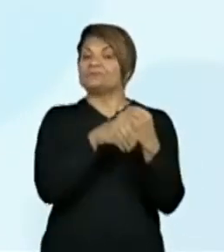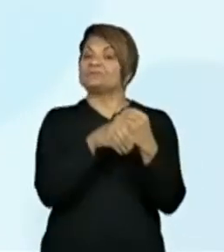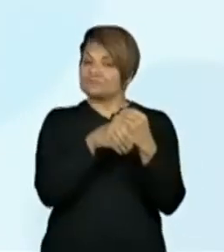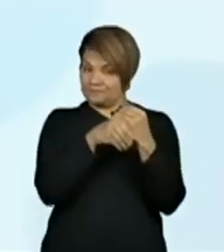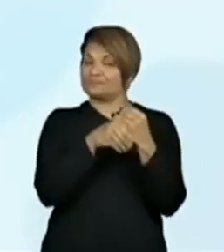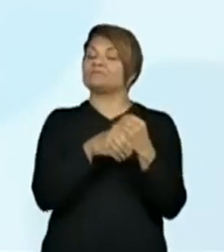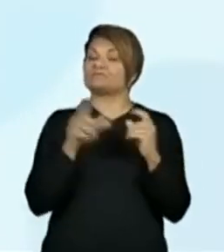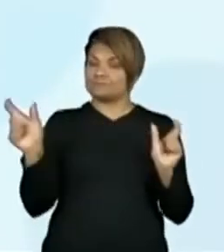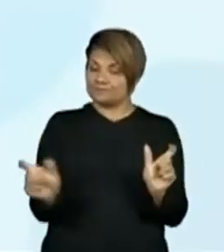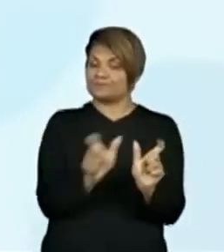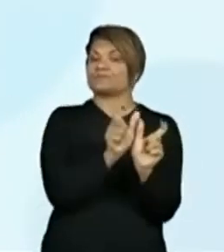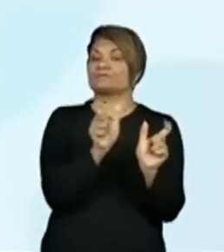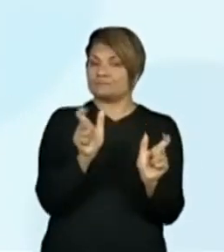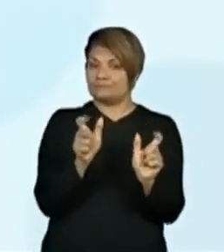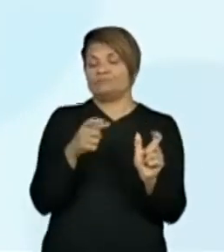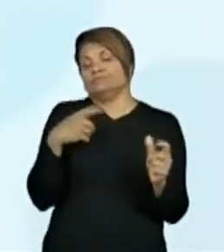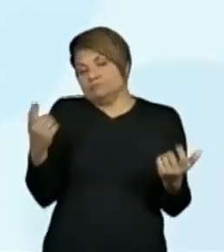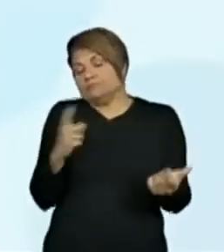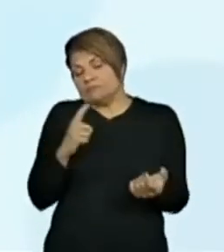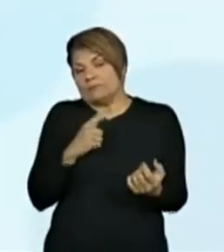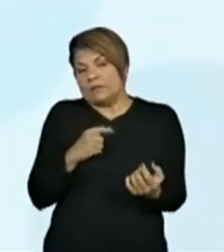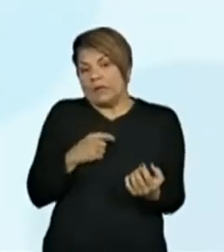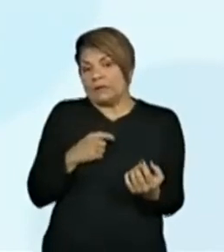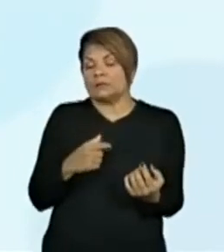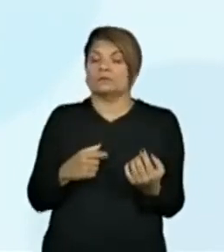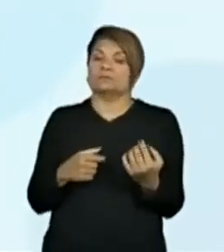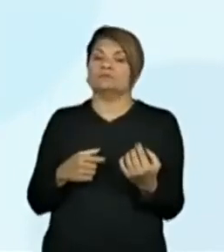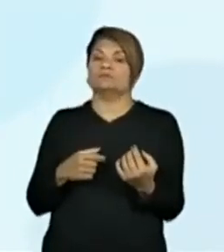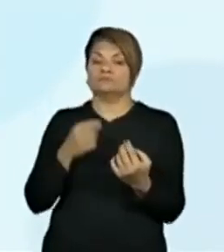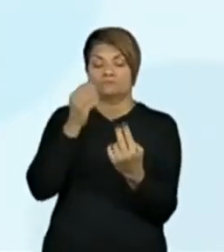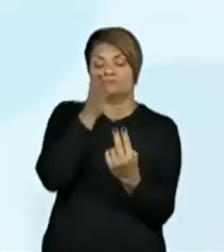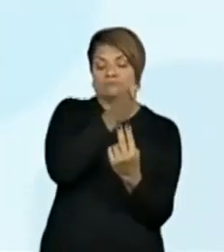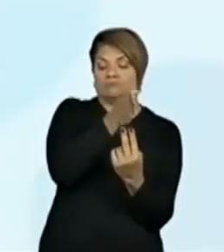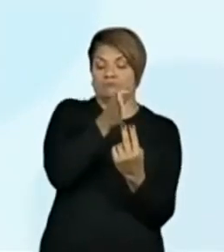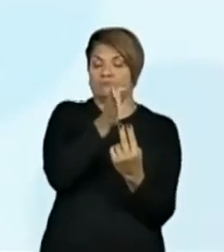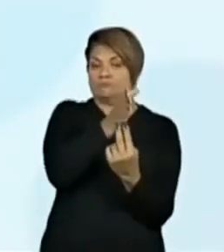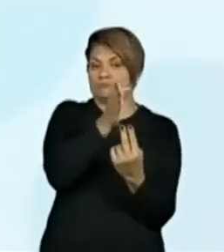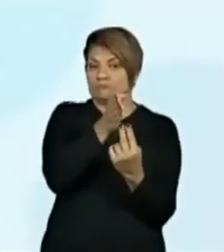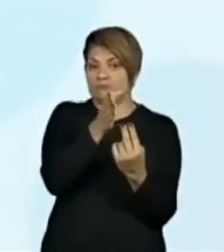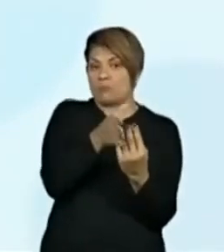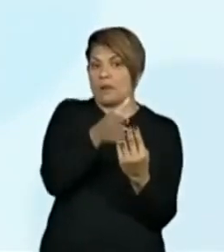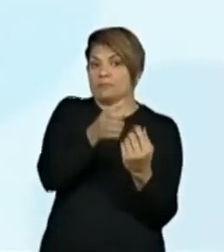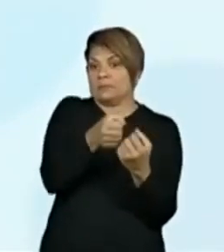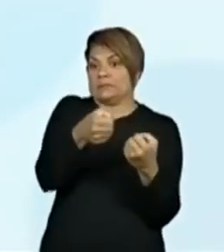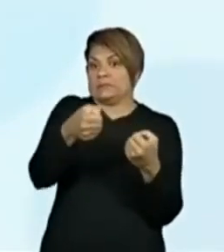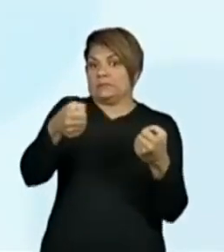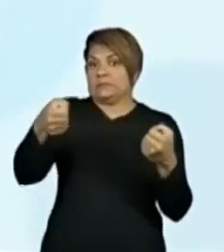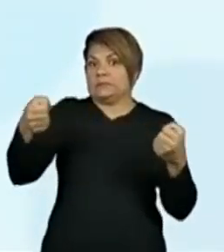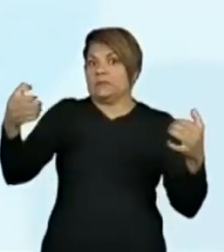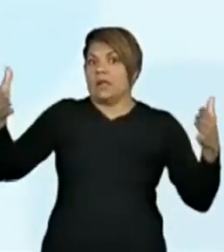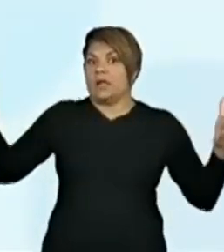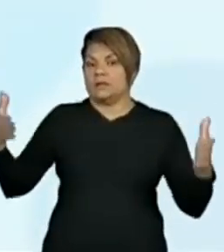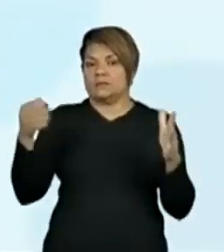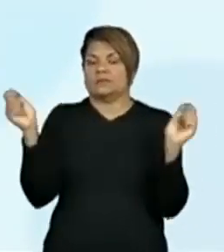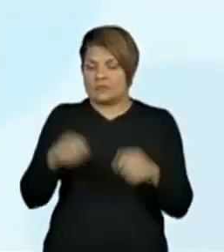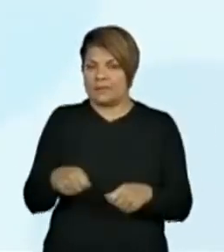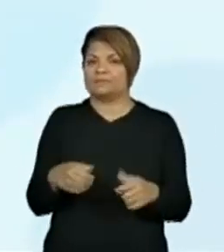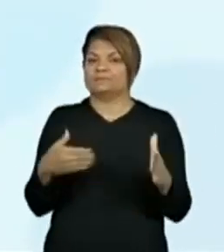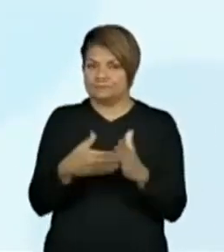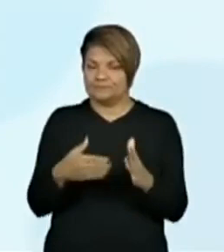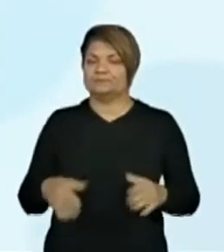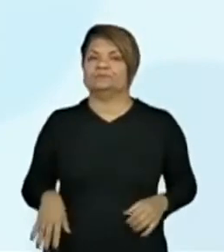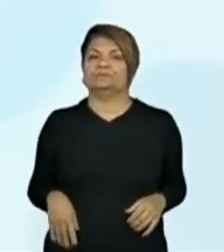algarismo em alguma posição do número para formar o maior número possível. Tudo bem?